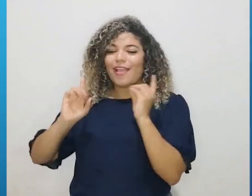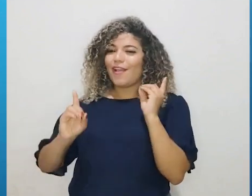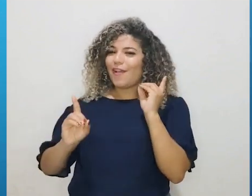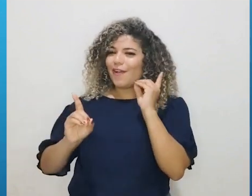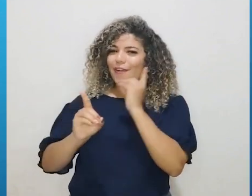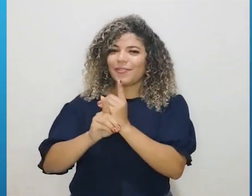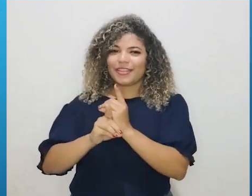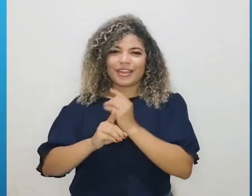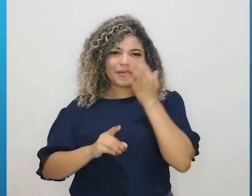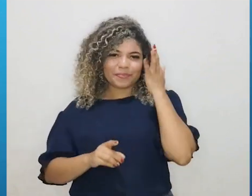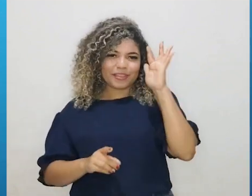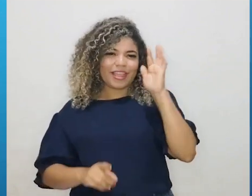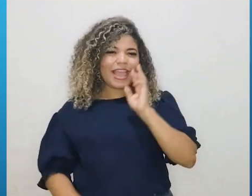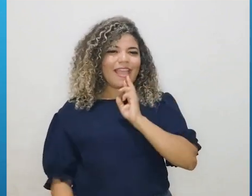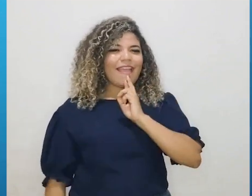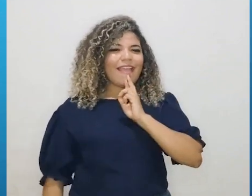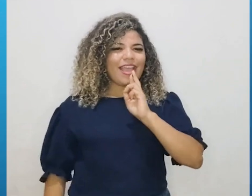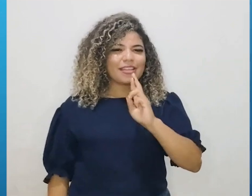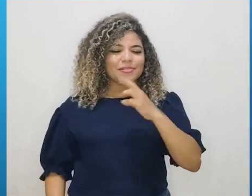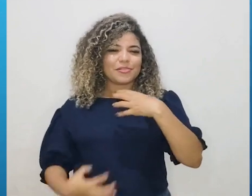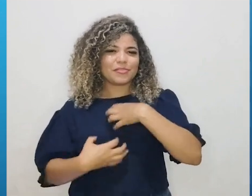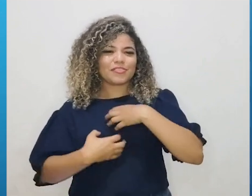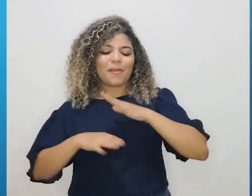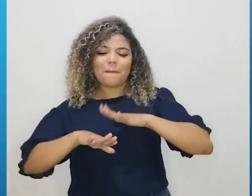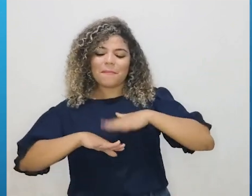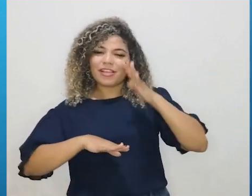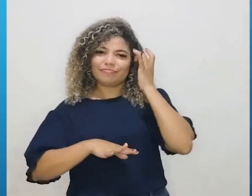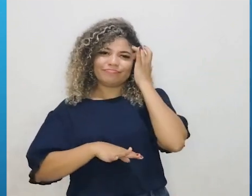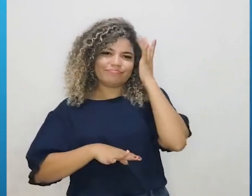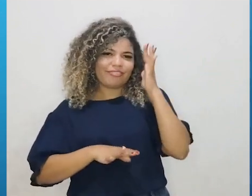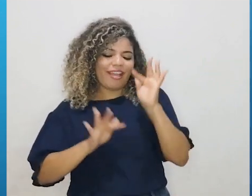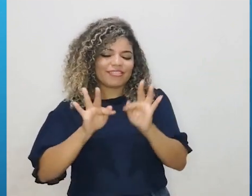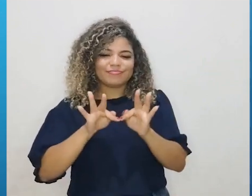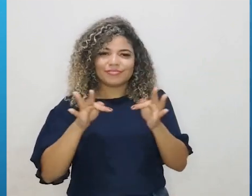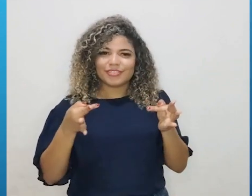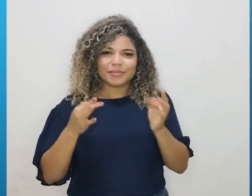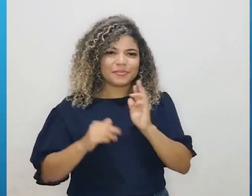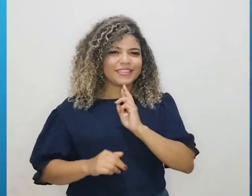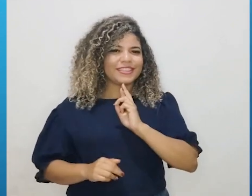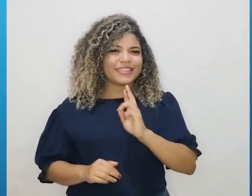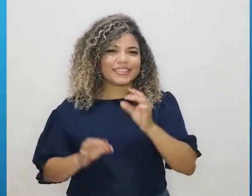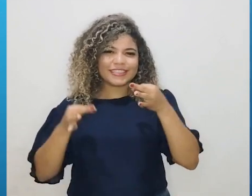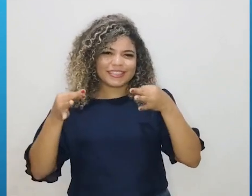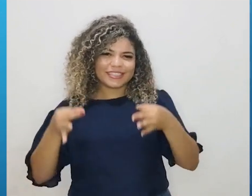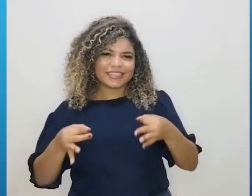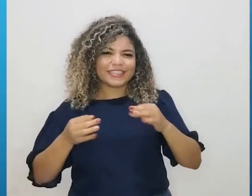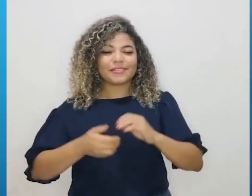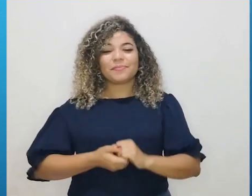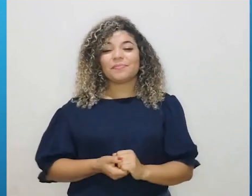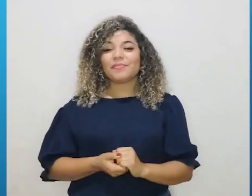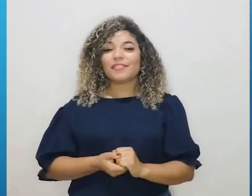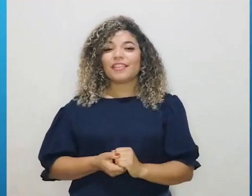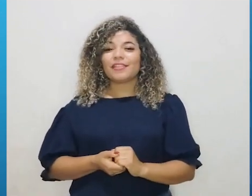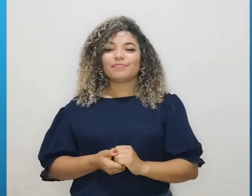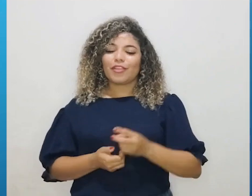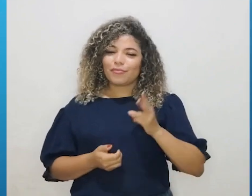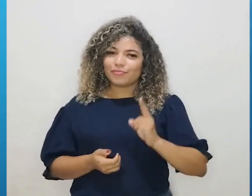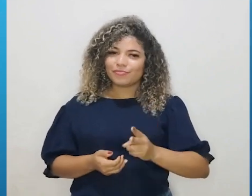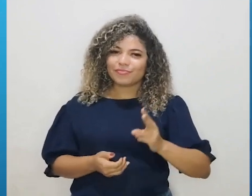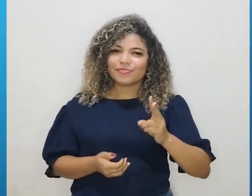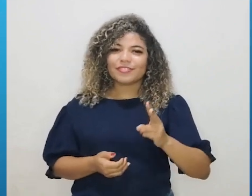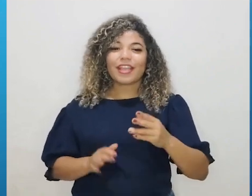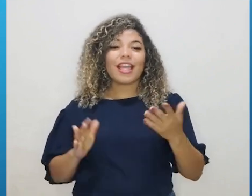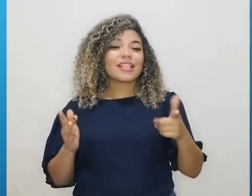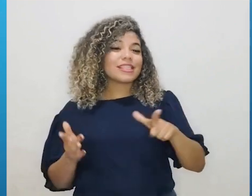ter o resultado, né, uma maneira mais simples de se responder, certinho? Então, vamos avançando aqui